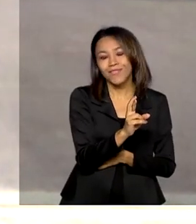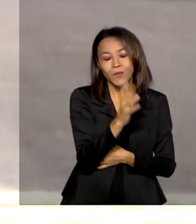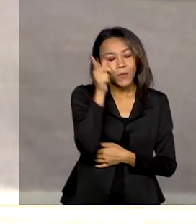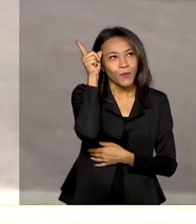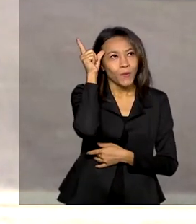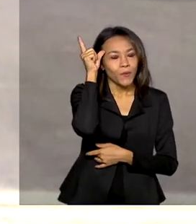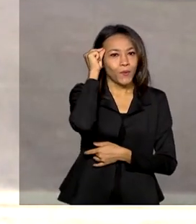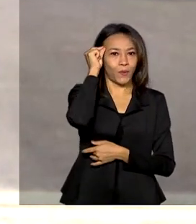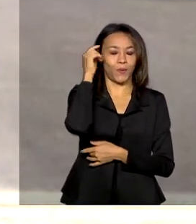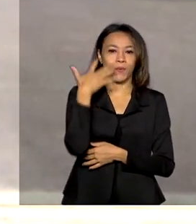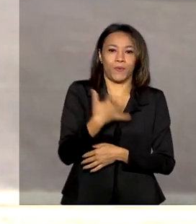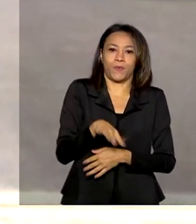alívio para a gente. aluguel aqui, né? É É